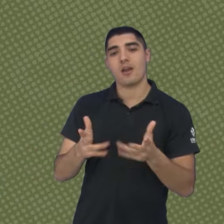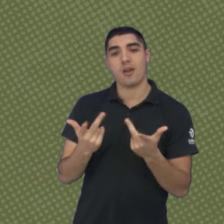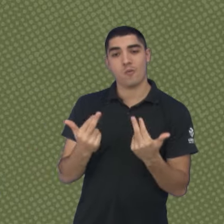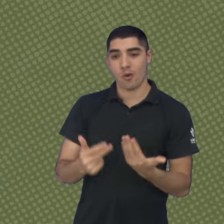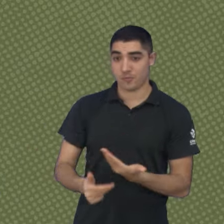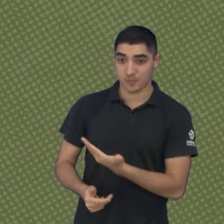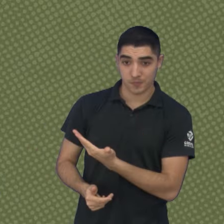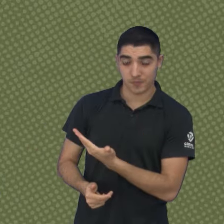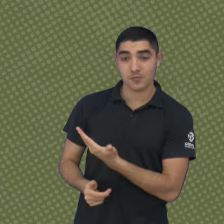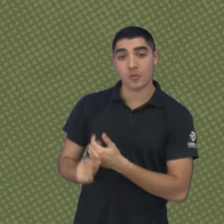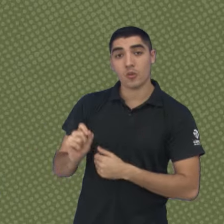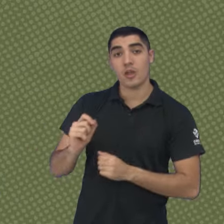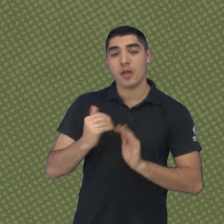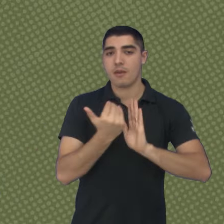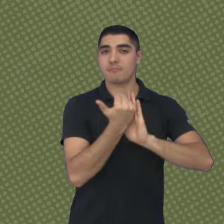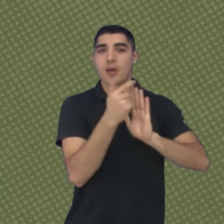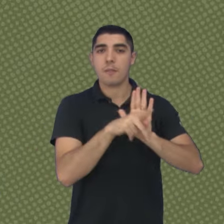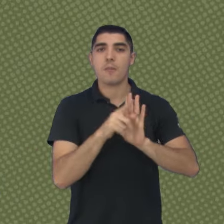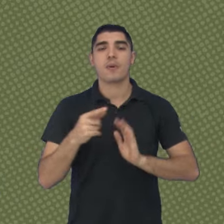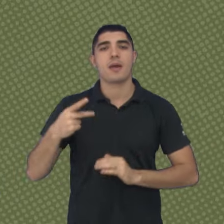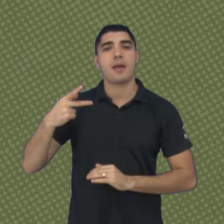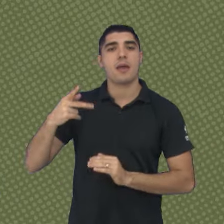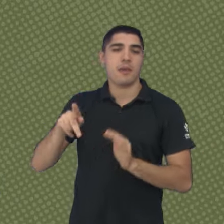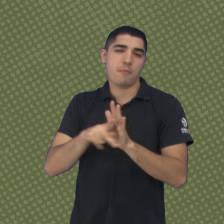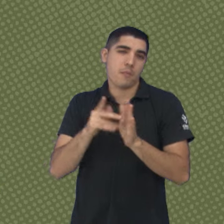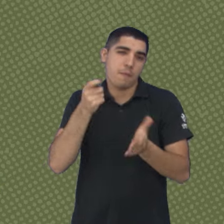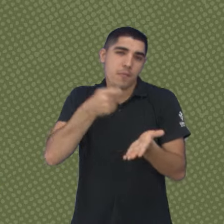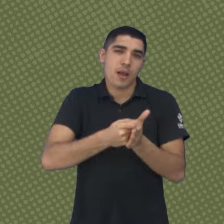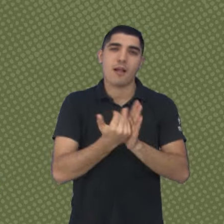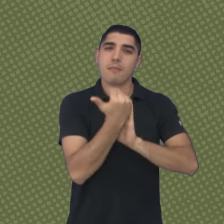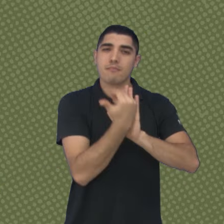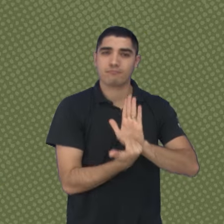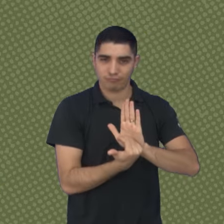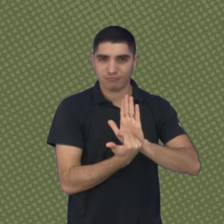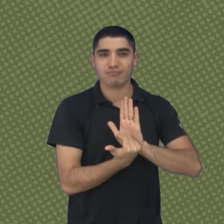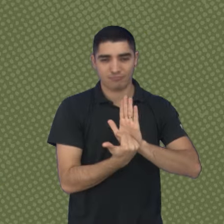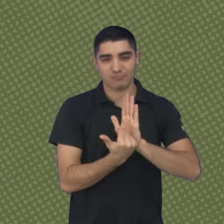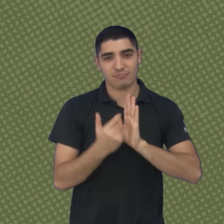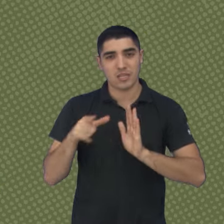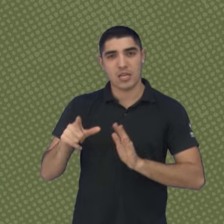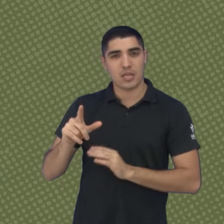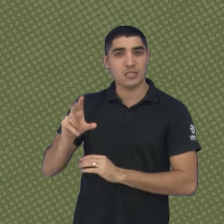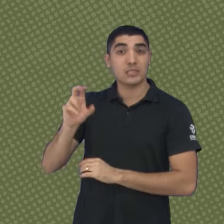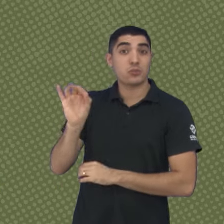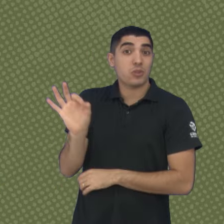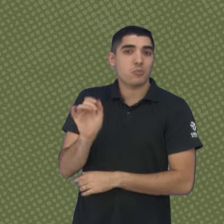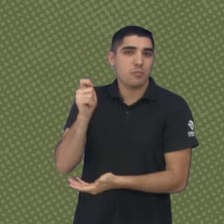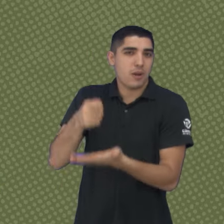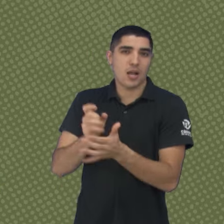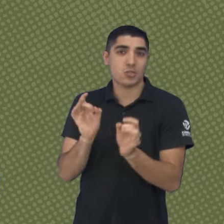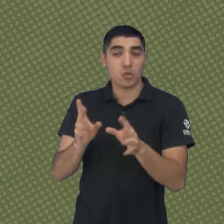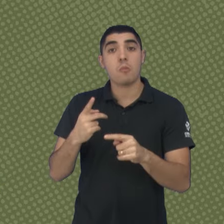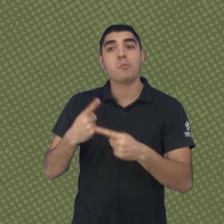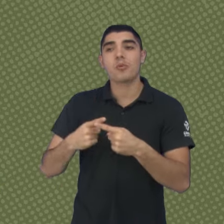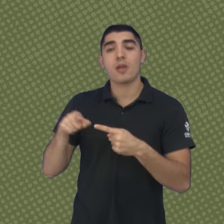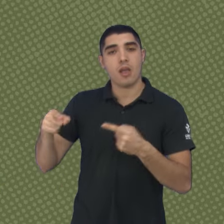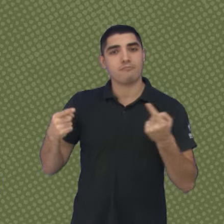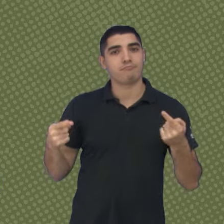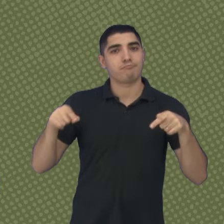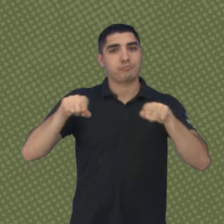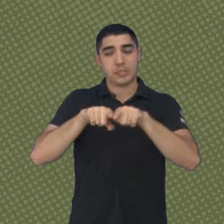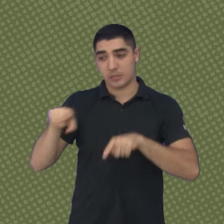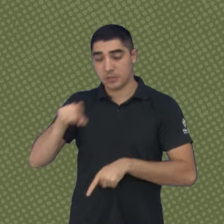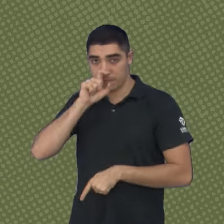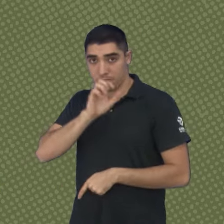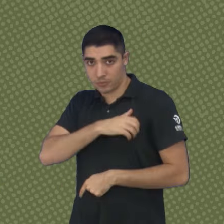a meia entrada solidária. O objetivo do clube, em parceria com o Fundo Social